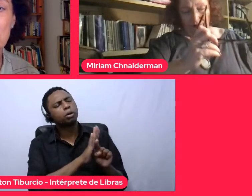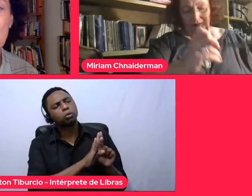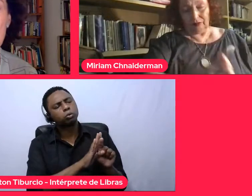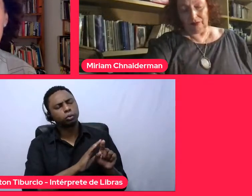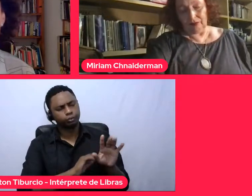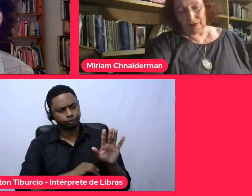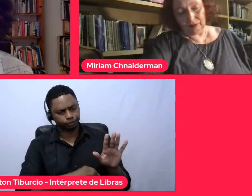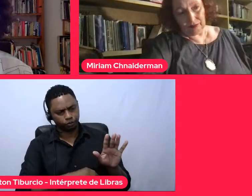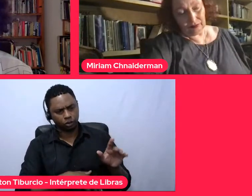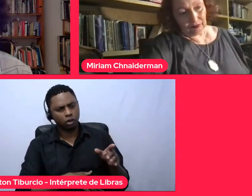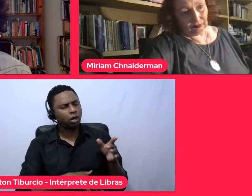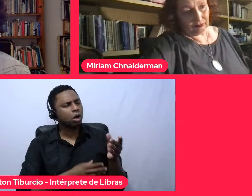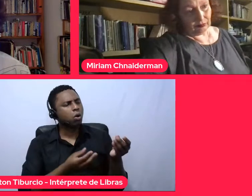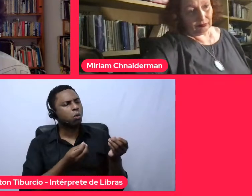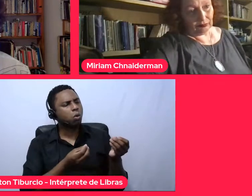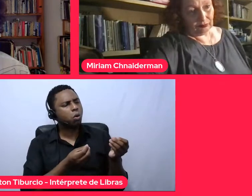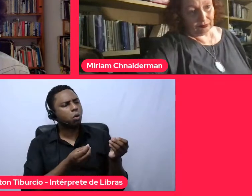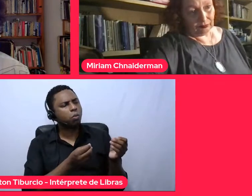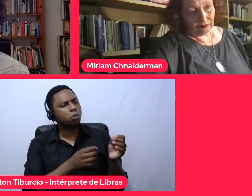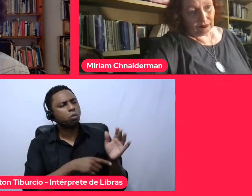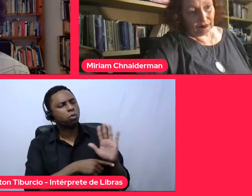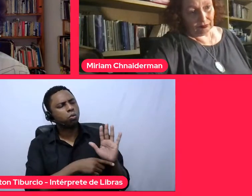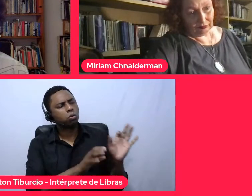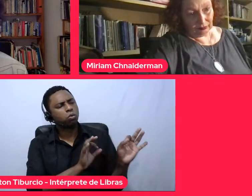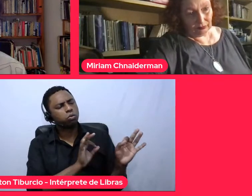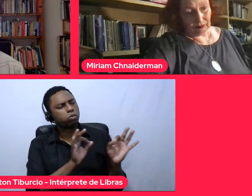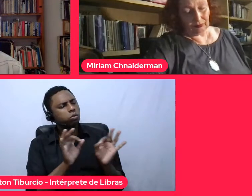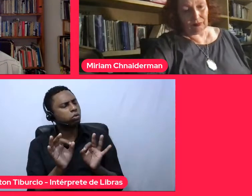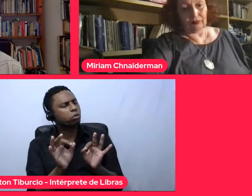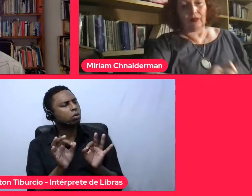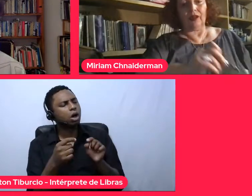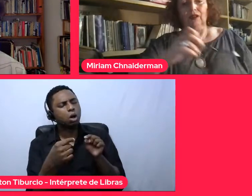a sua filmografia se aproxima da cidade?